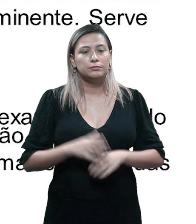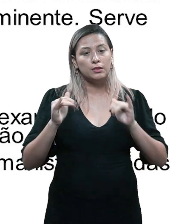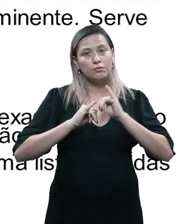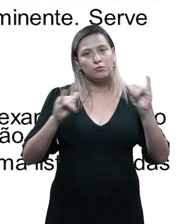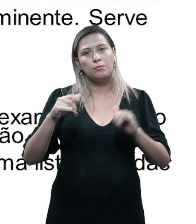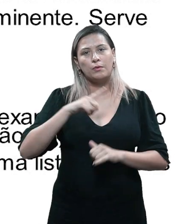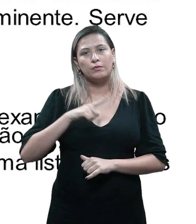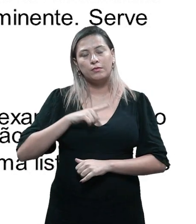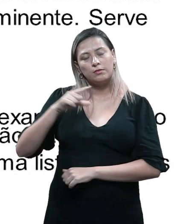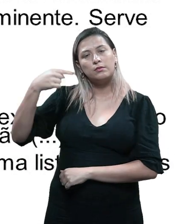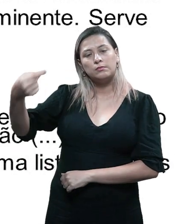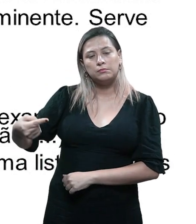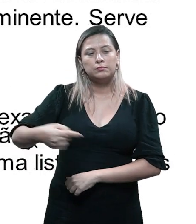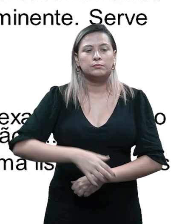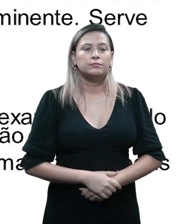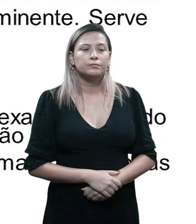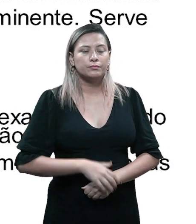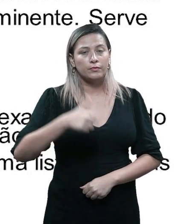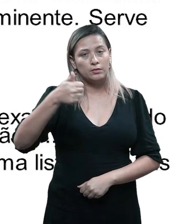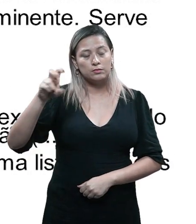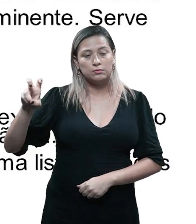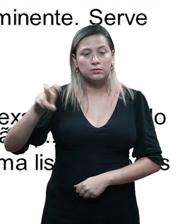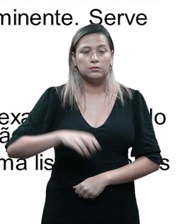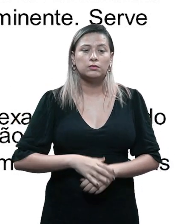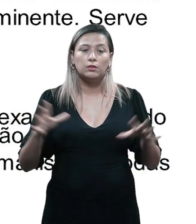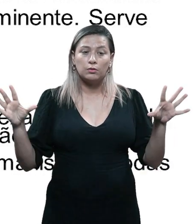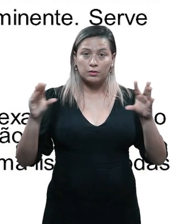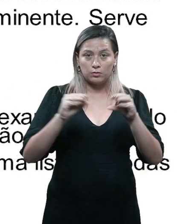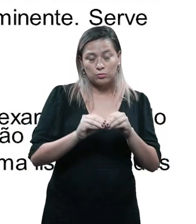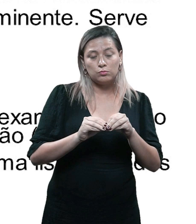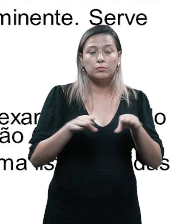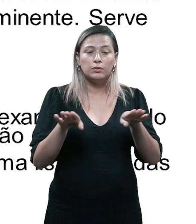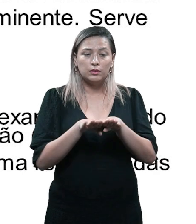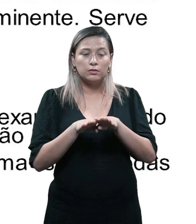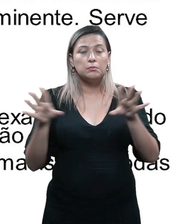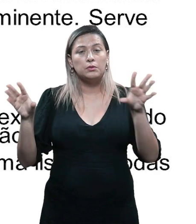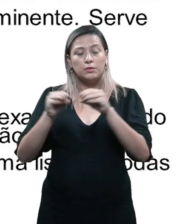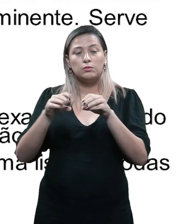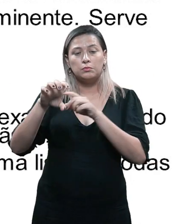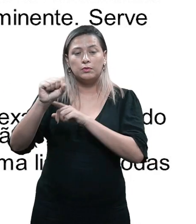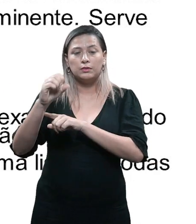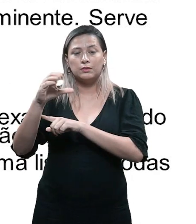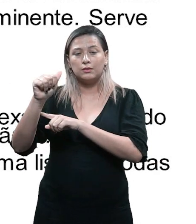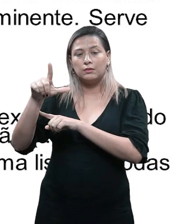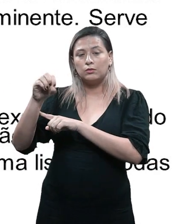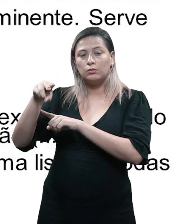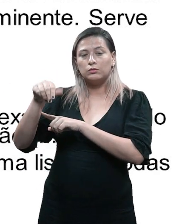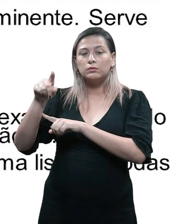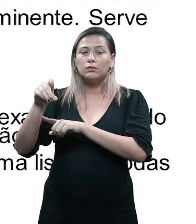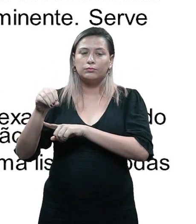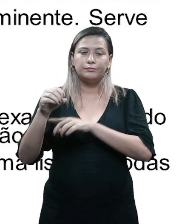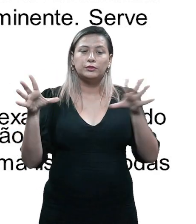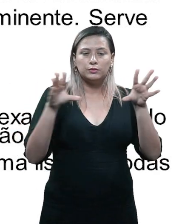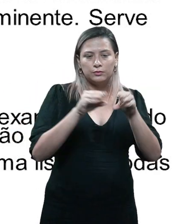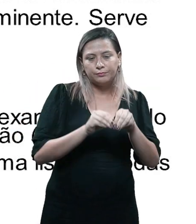adiante. A décima quinta ferramenta é o resumo e o resumo escalonado. Então, o resumo,